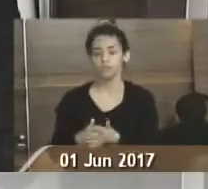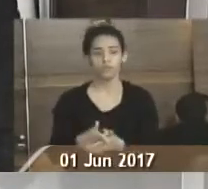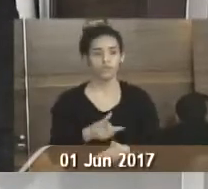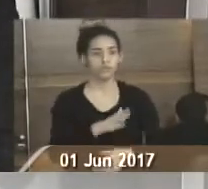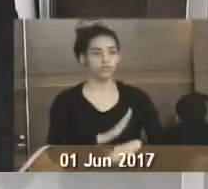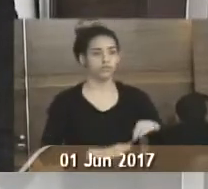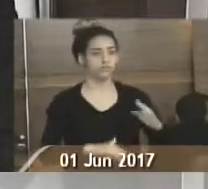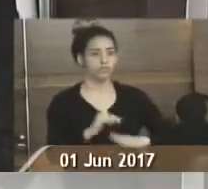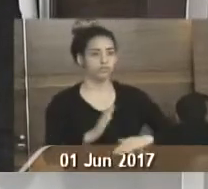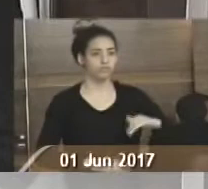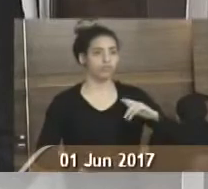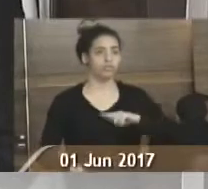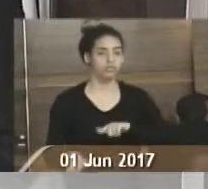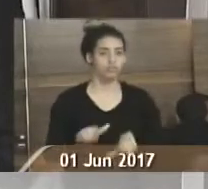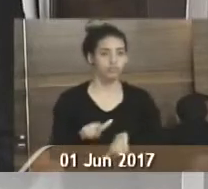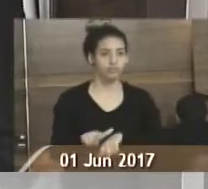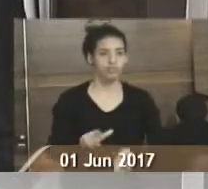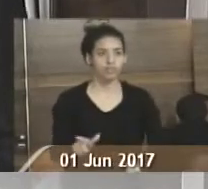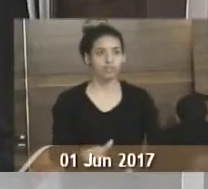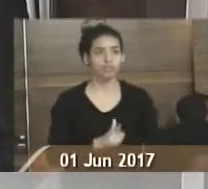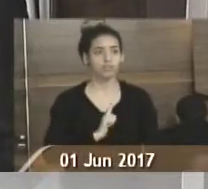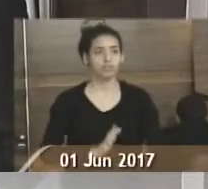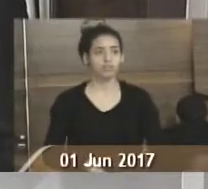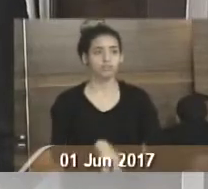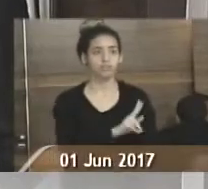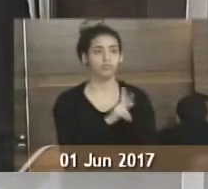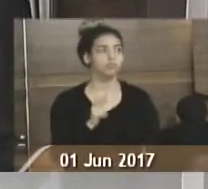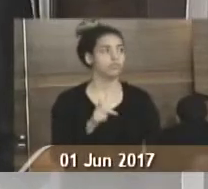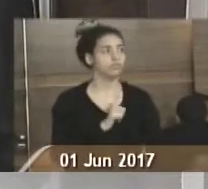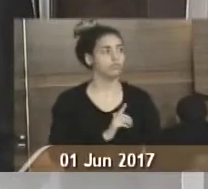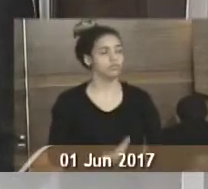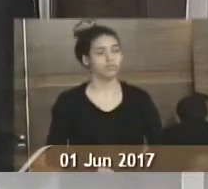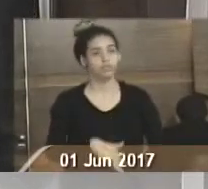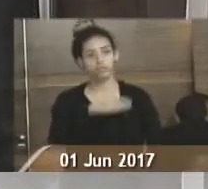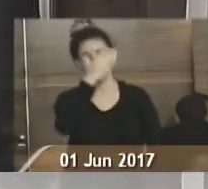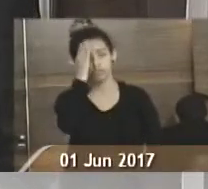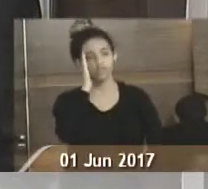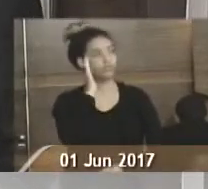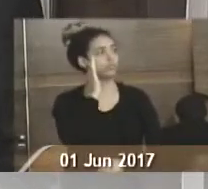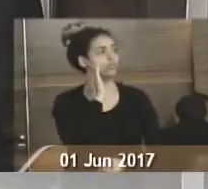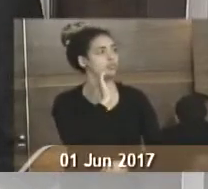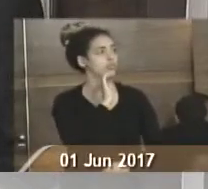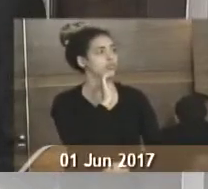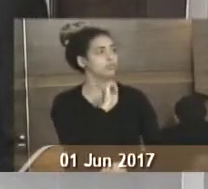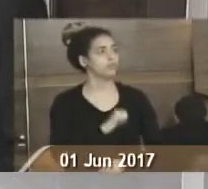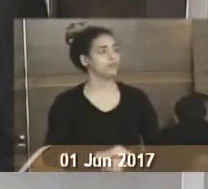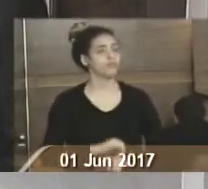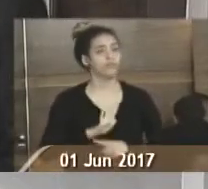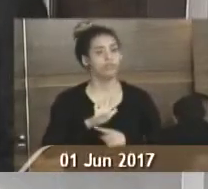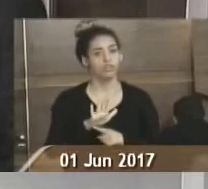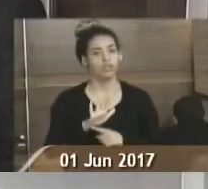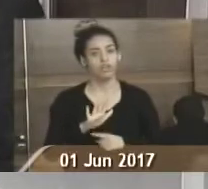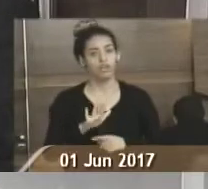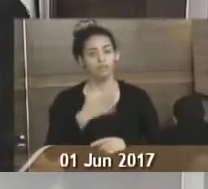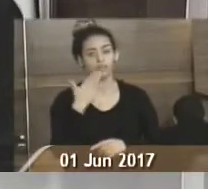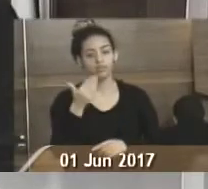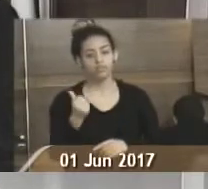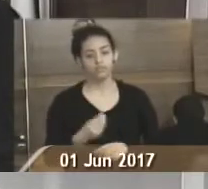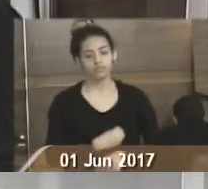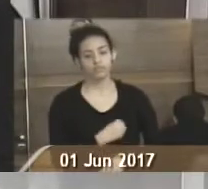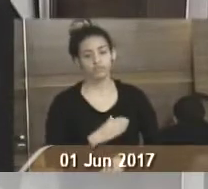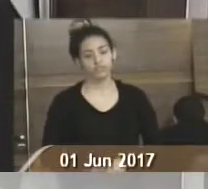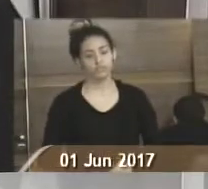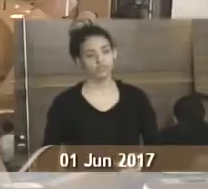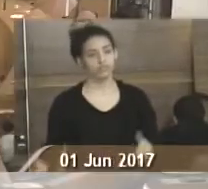os profissionais que lá estão e colocar mais professor, colocar mais monitor para poder darmos condições e qualidade de vida para as crianças que lá estão hoje.